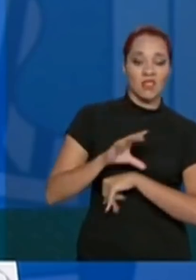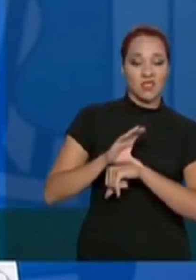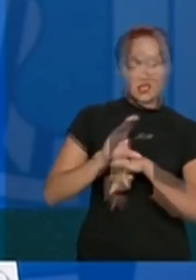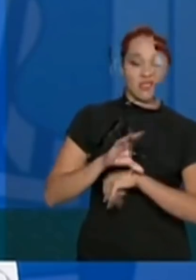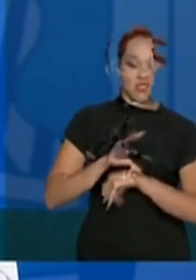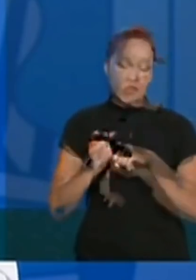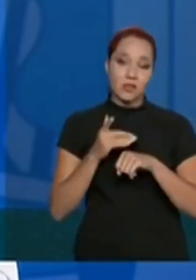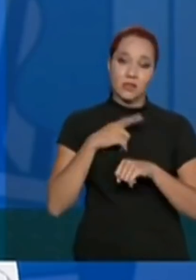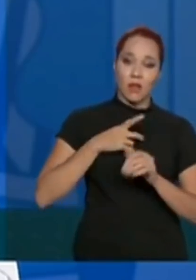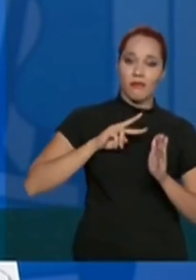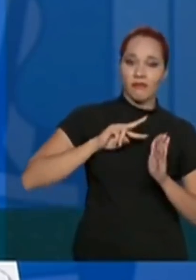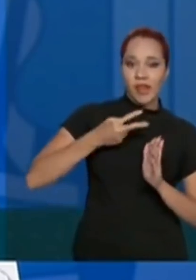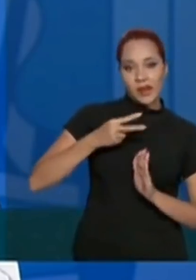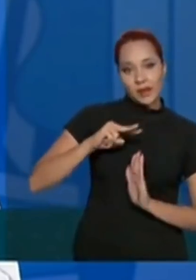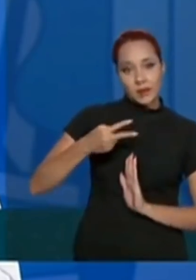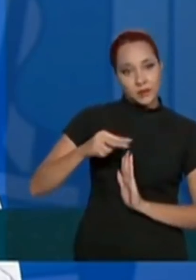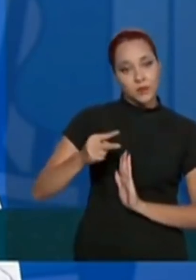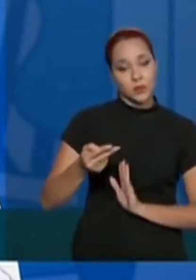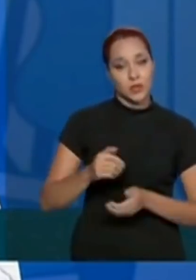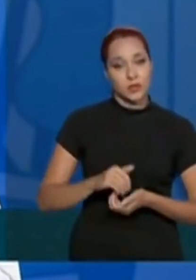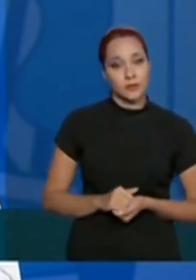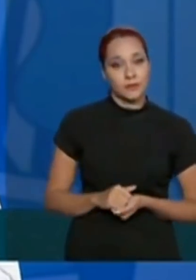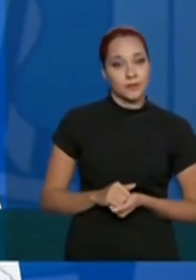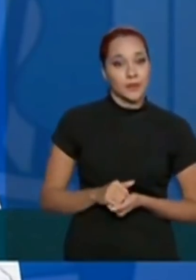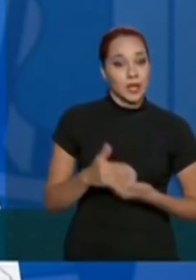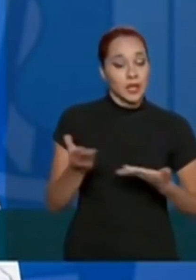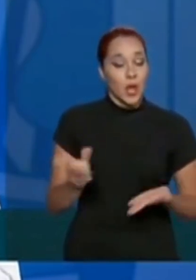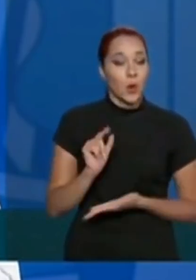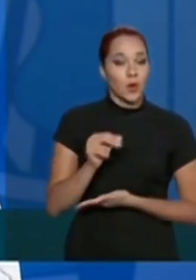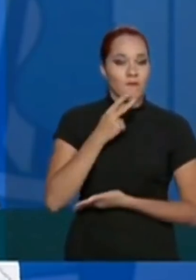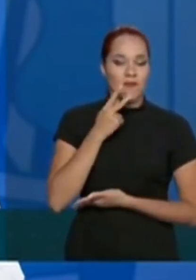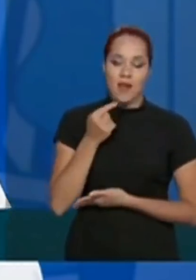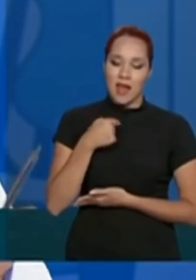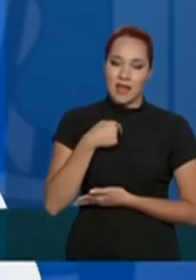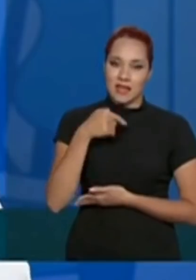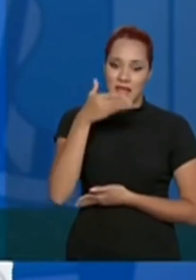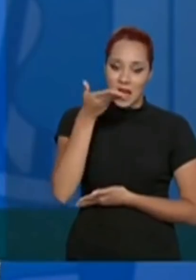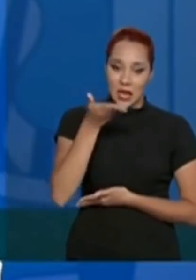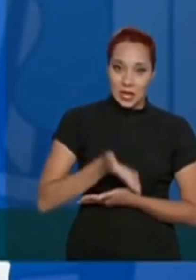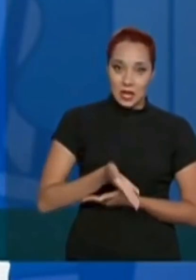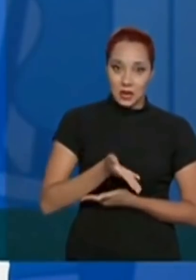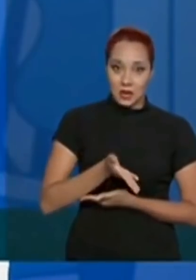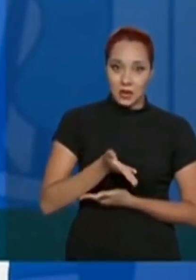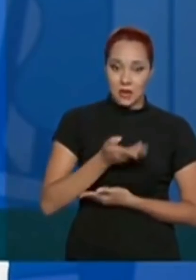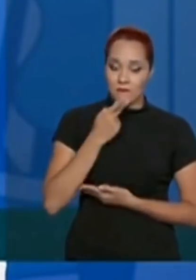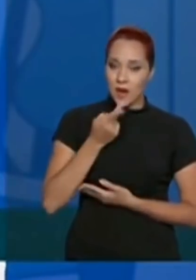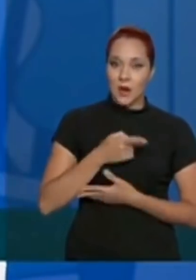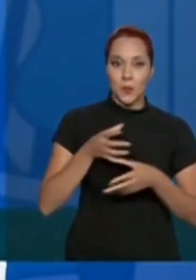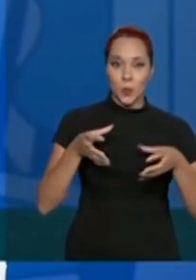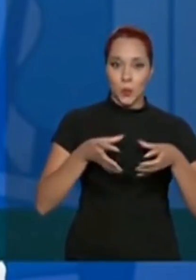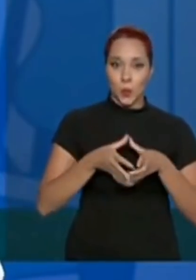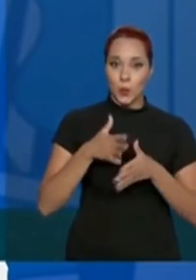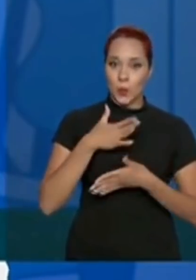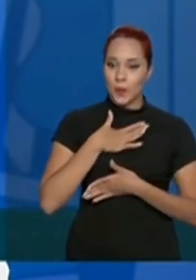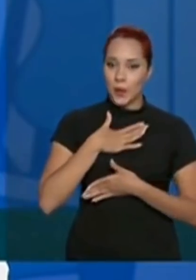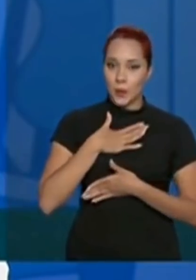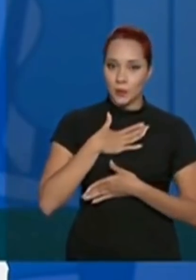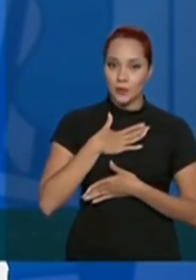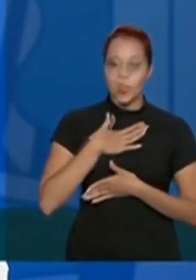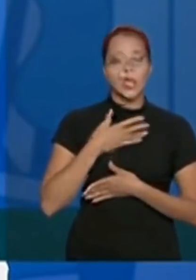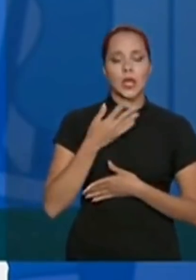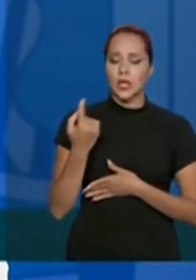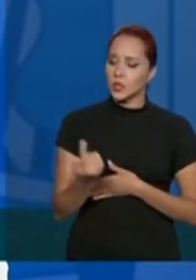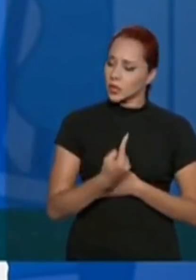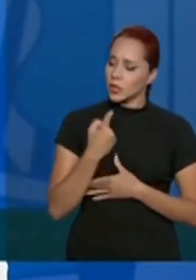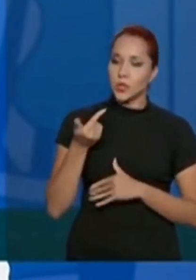várias gradações. Então, o que eu coloco é, até aqui, coloco para a minha equipe, nós fizemos um